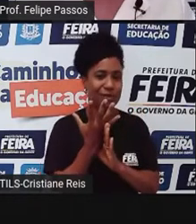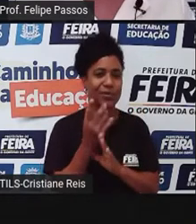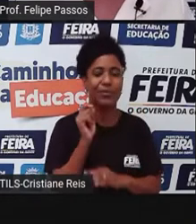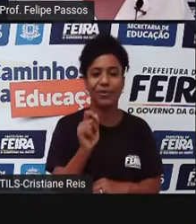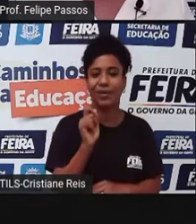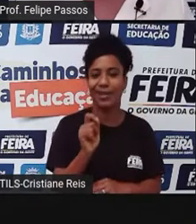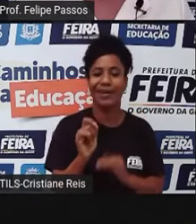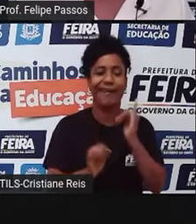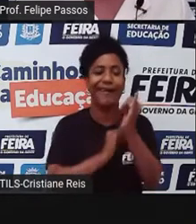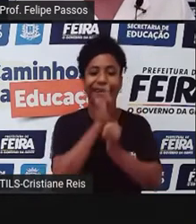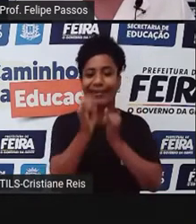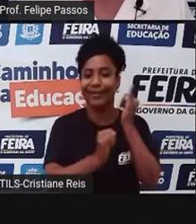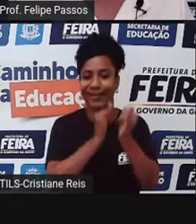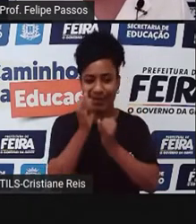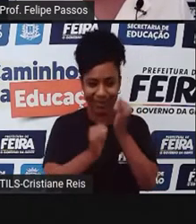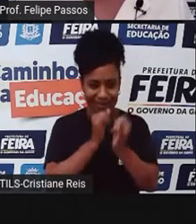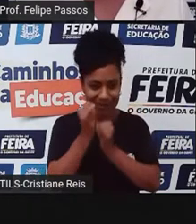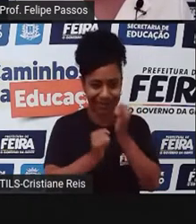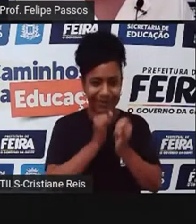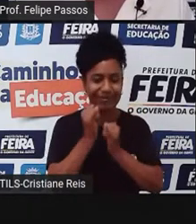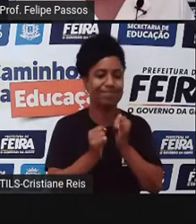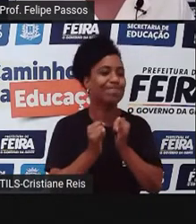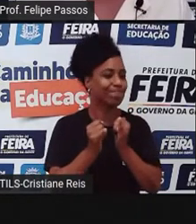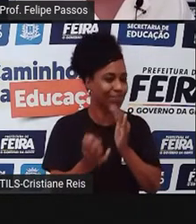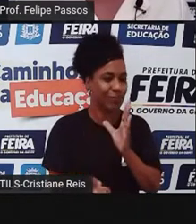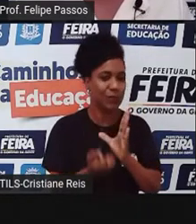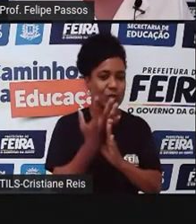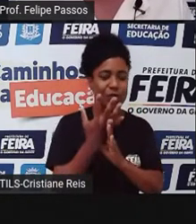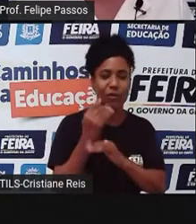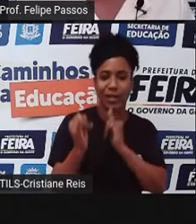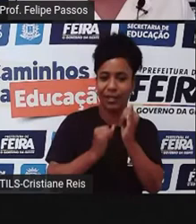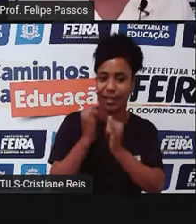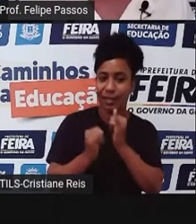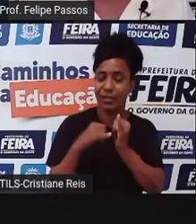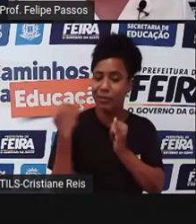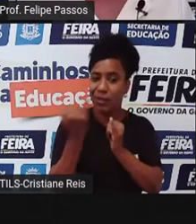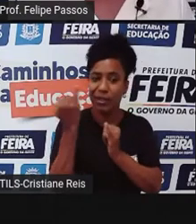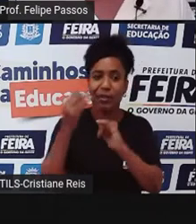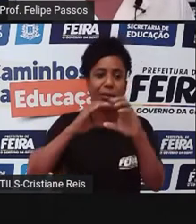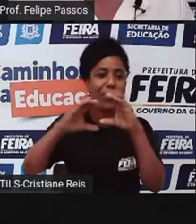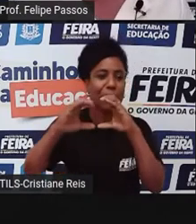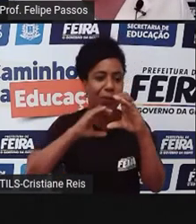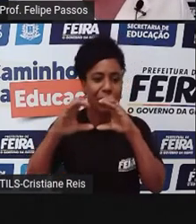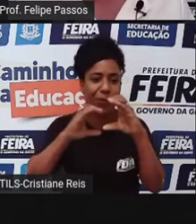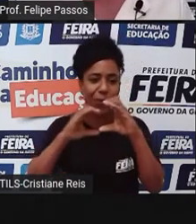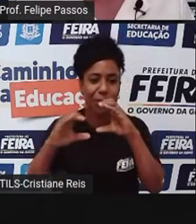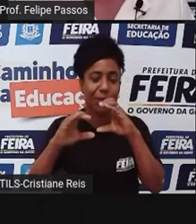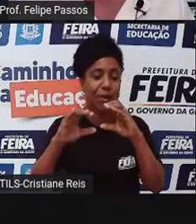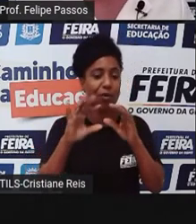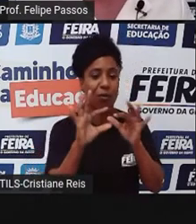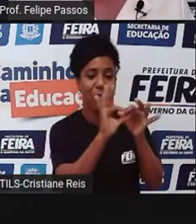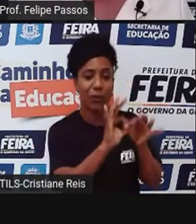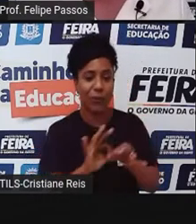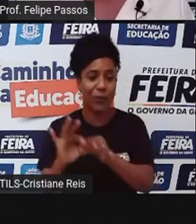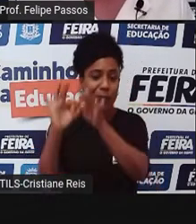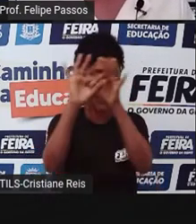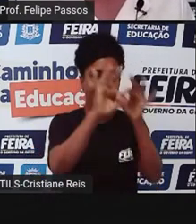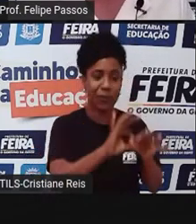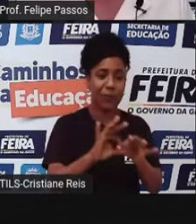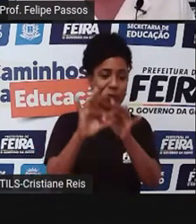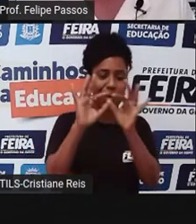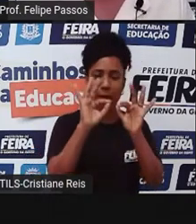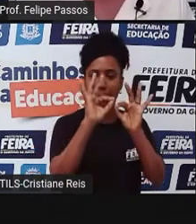né? Que é a internet. A internet é uma forma de transmitir dados, de comunicar, a longas distâncias, em tempo real,